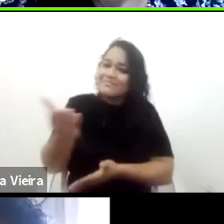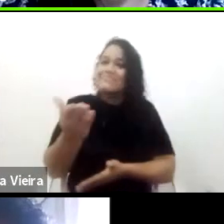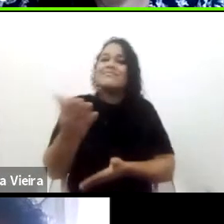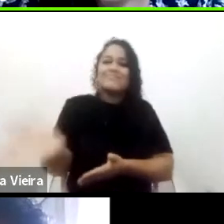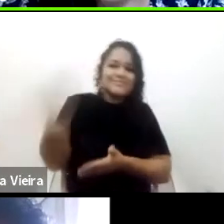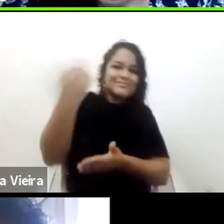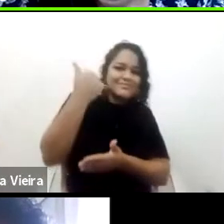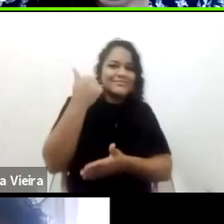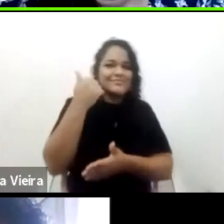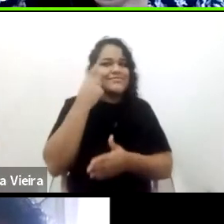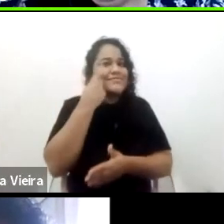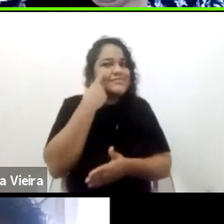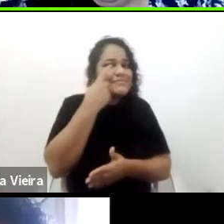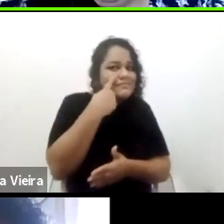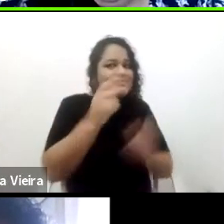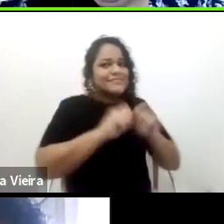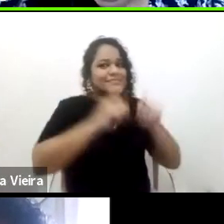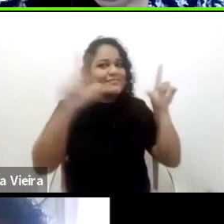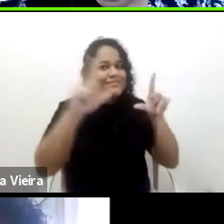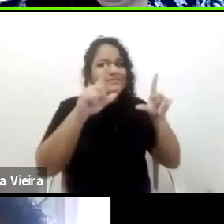o portal do Centenário.